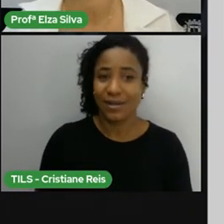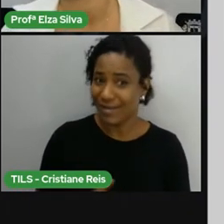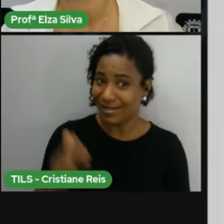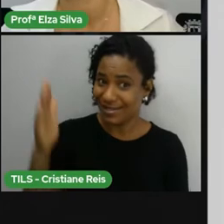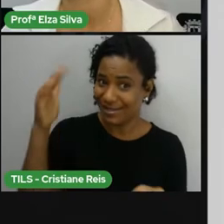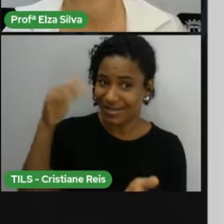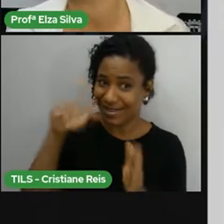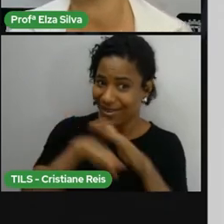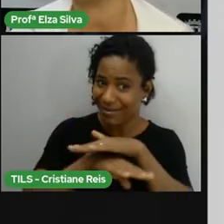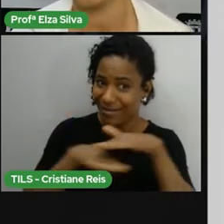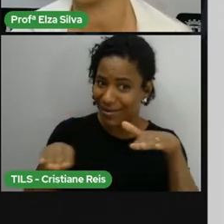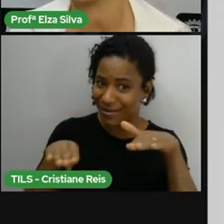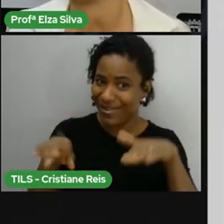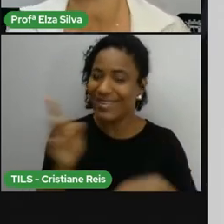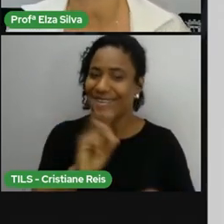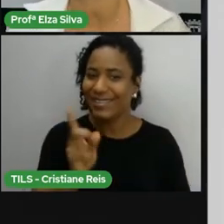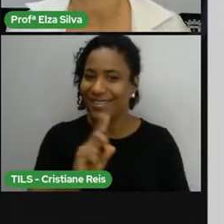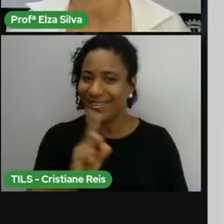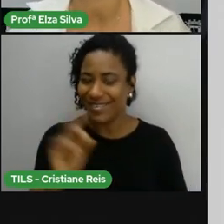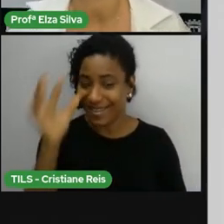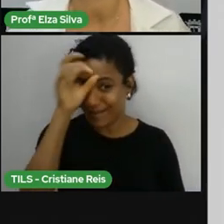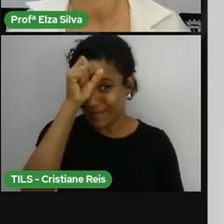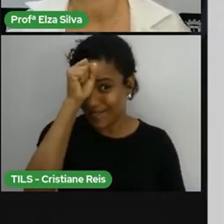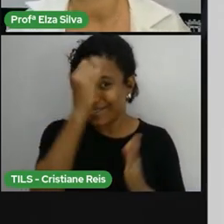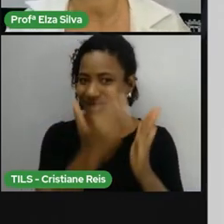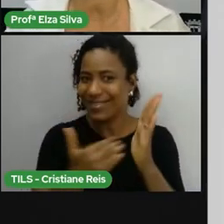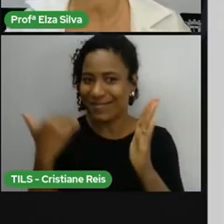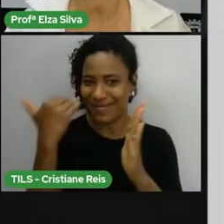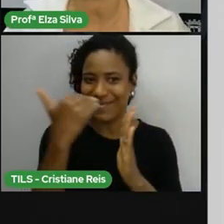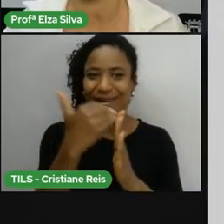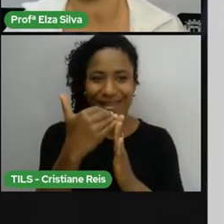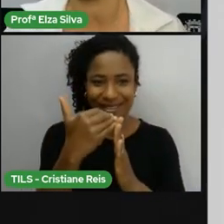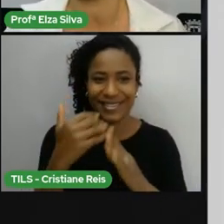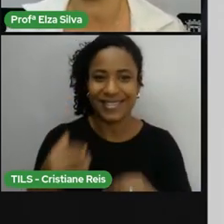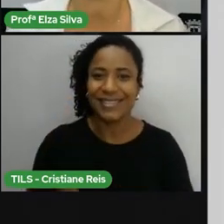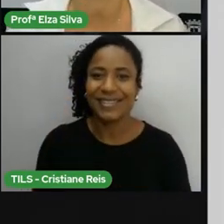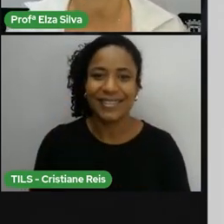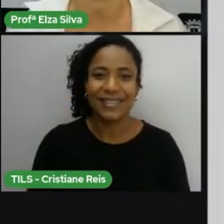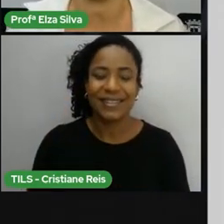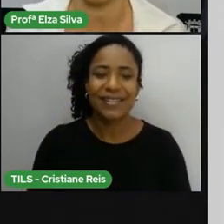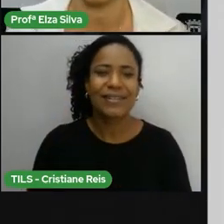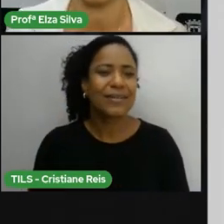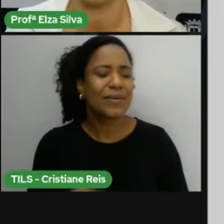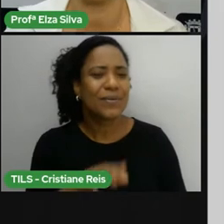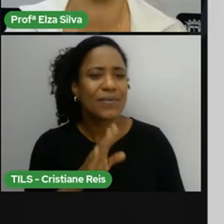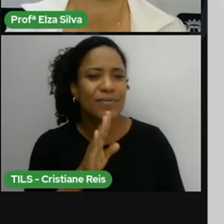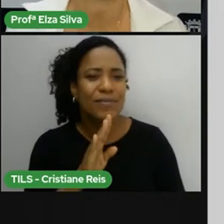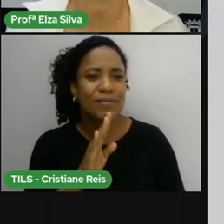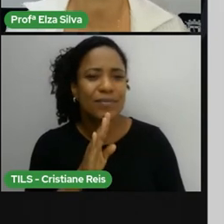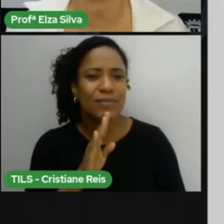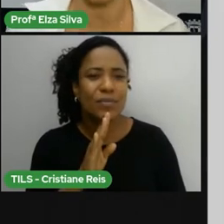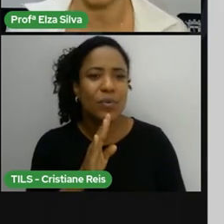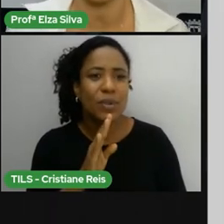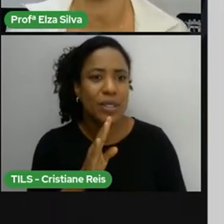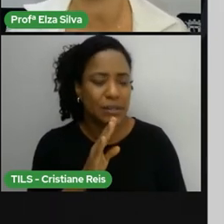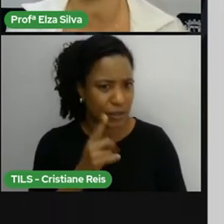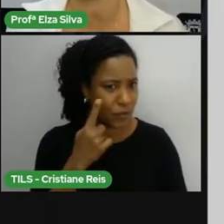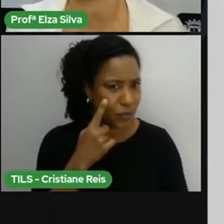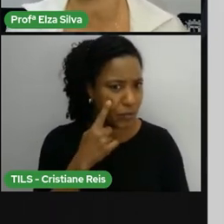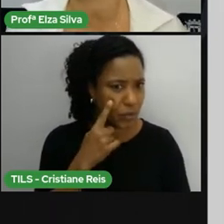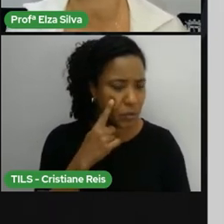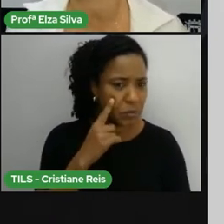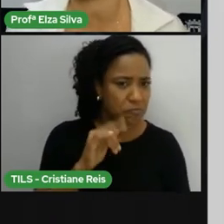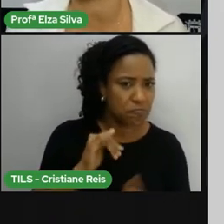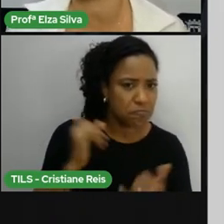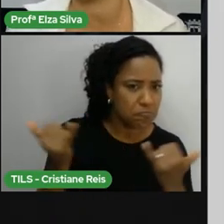por aí. Temos muito mais a aprender. Vocês conhecem, já ouviram falar, já ouviram contar alguma